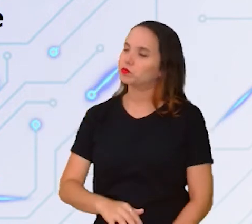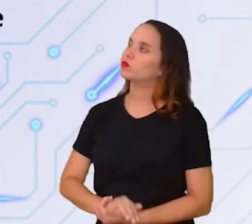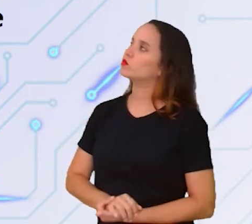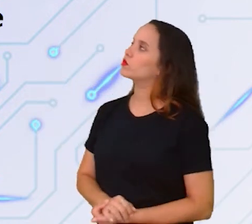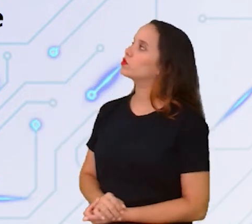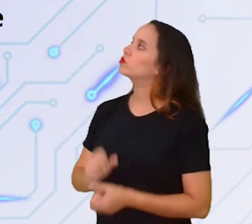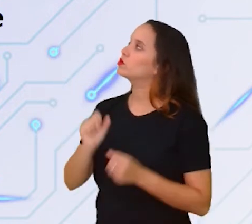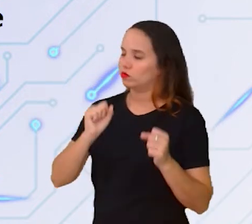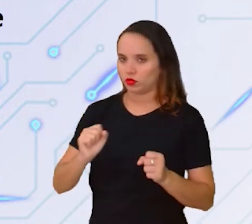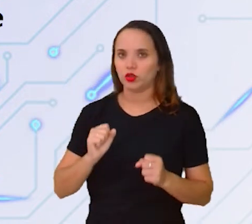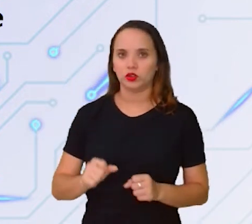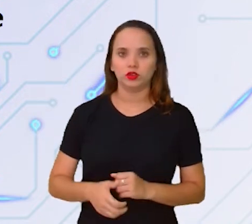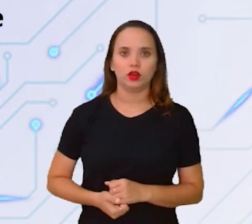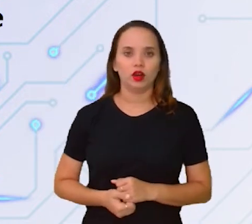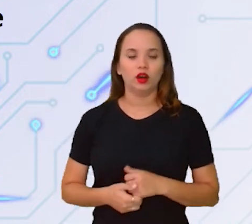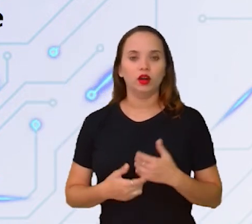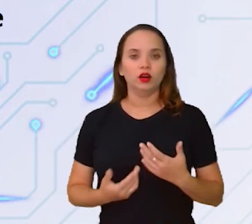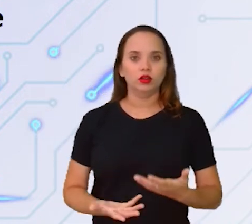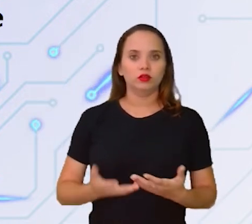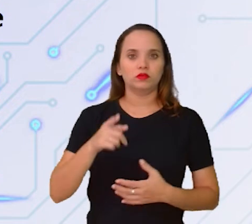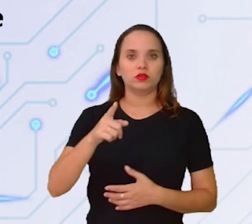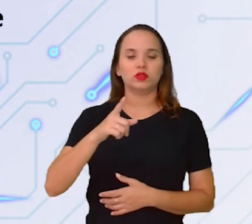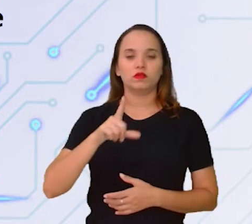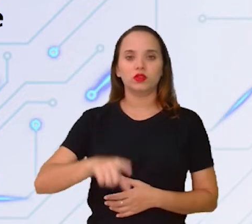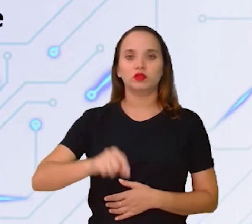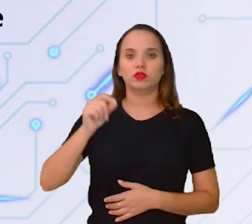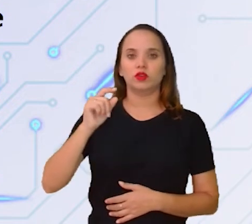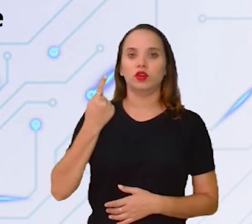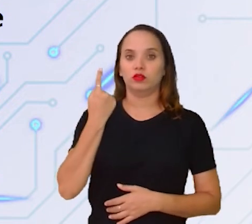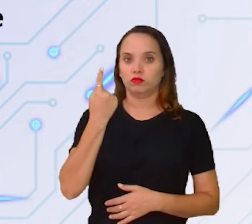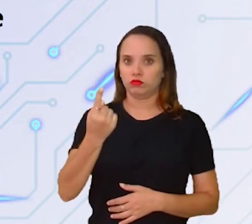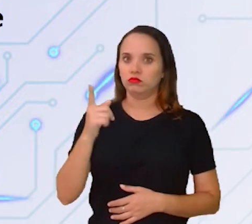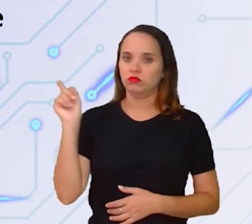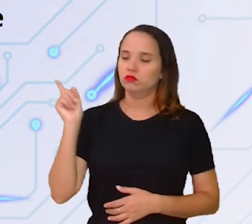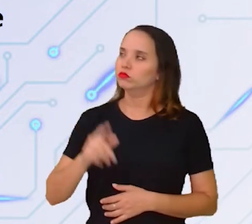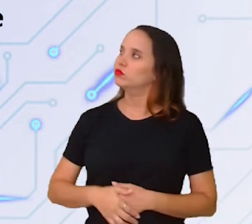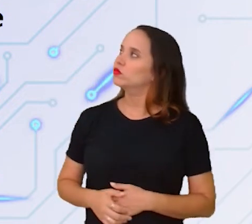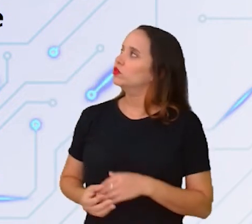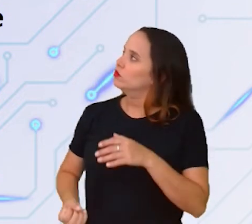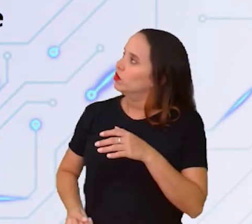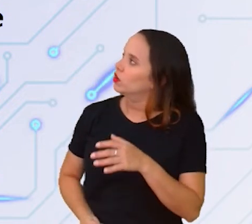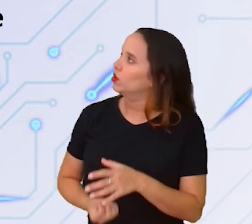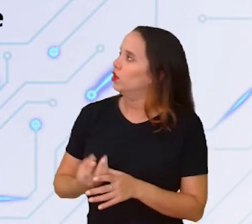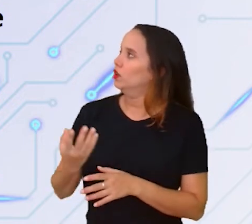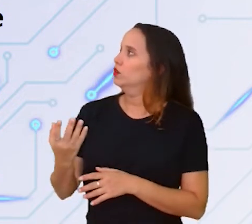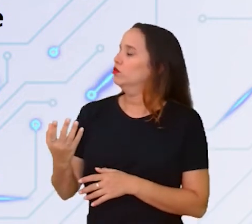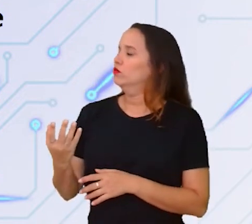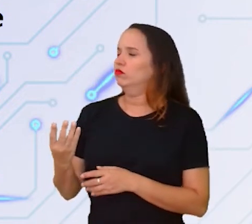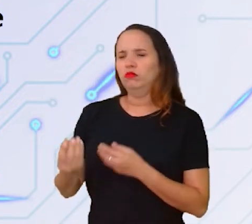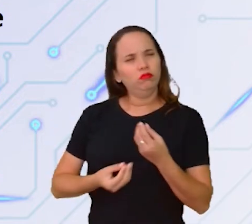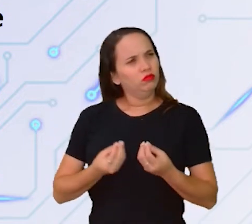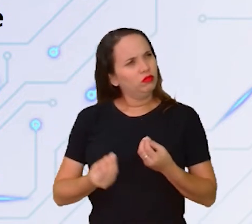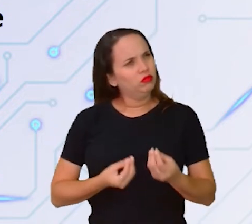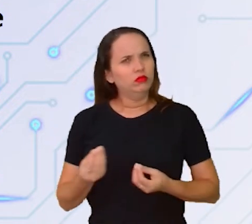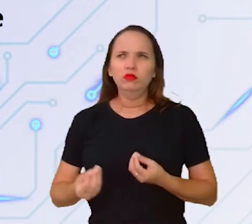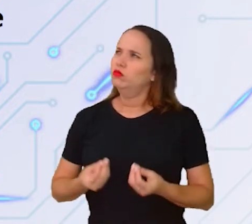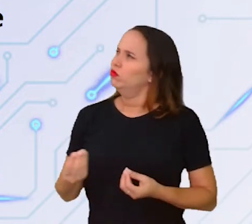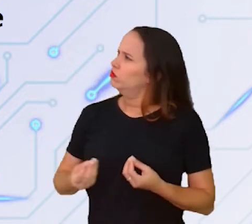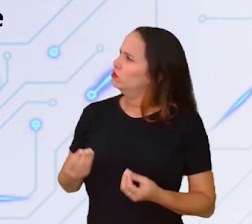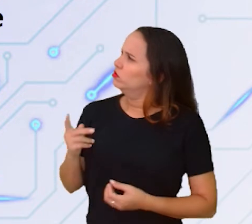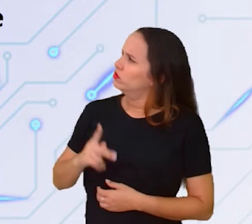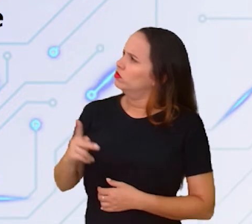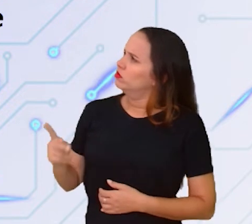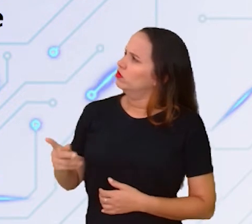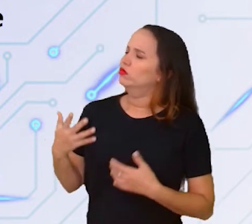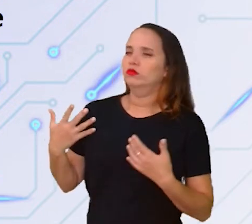você pode escolher. Você vai escolher um hardware e vai produzi-lo. Oxe, professora, como assim? Você